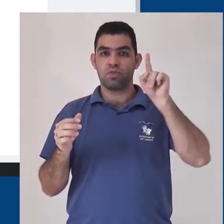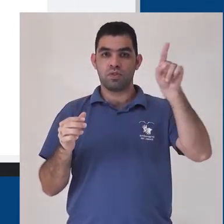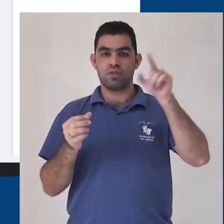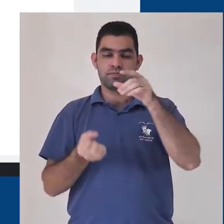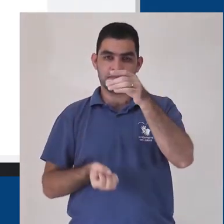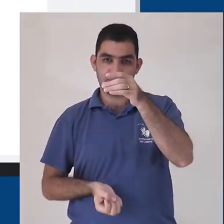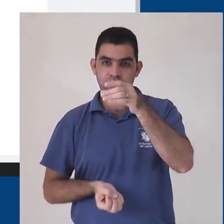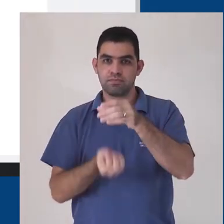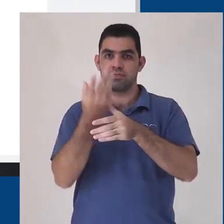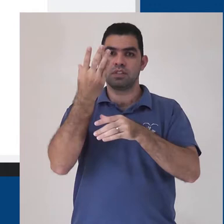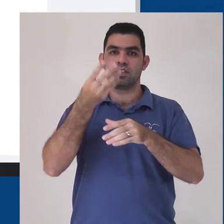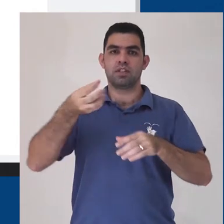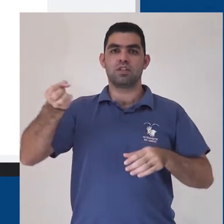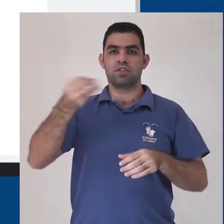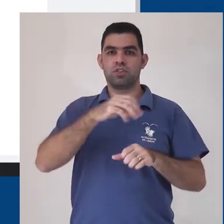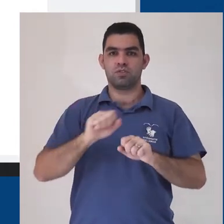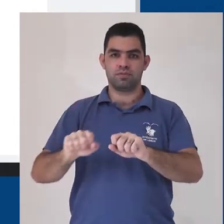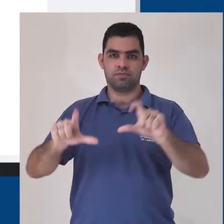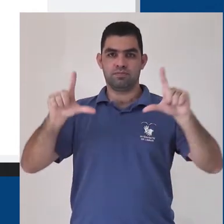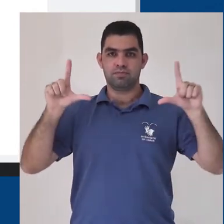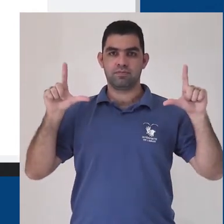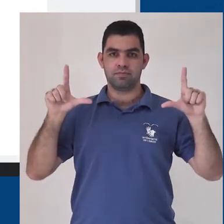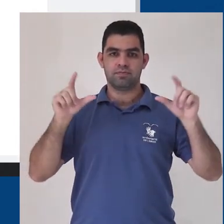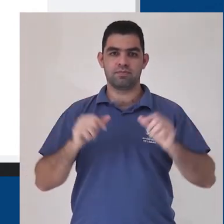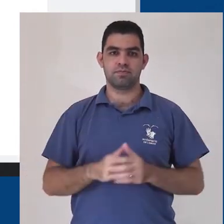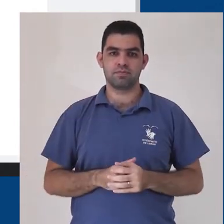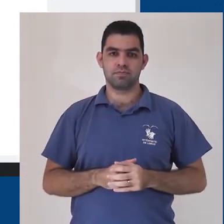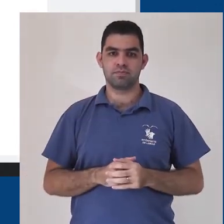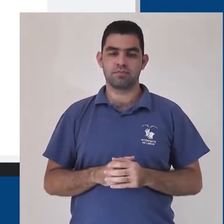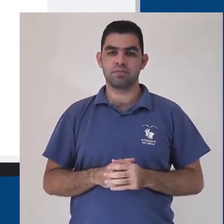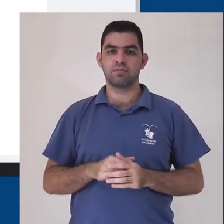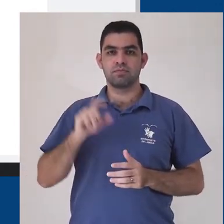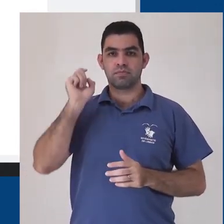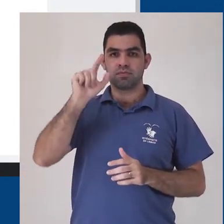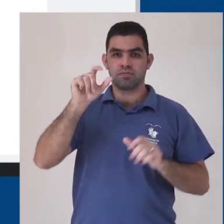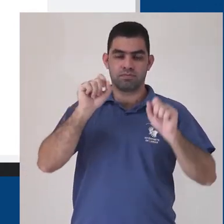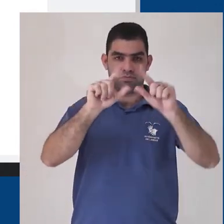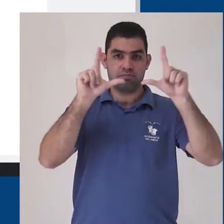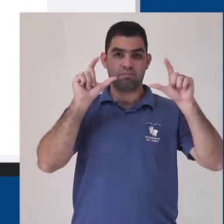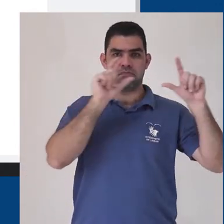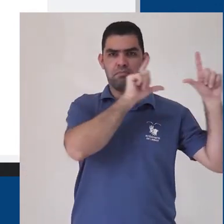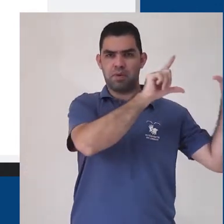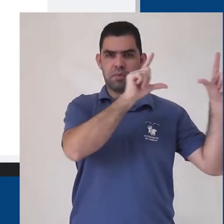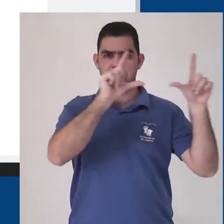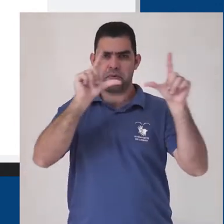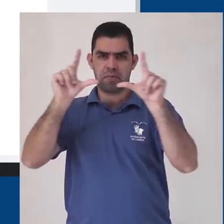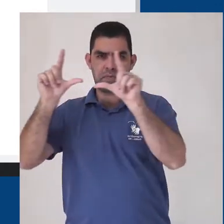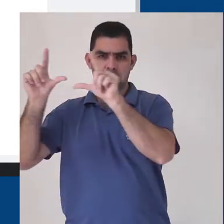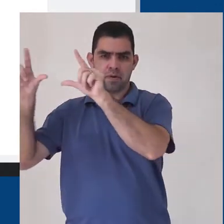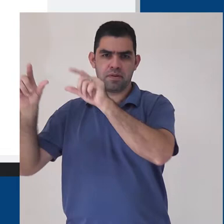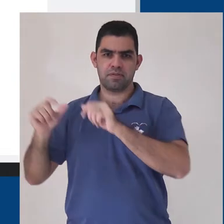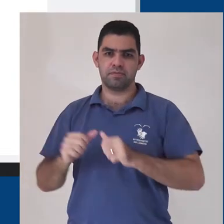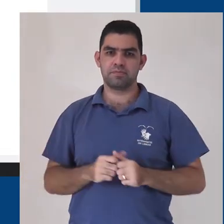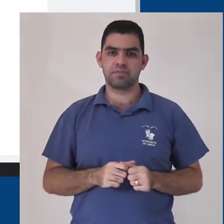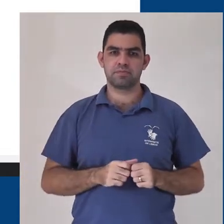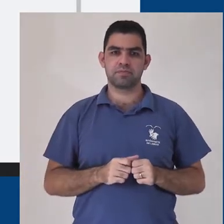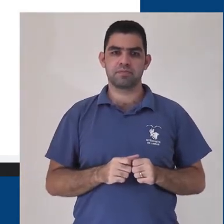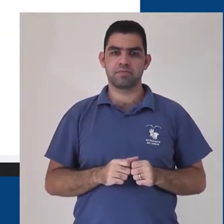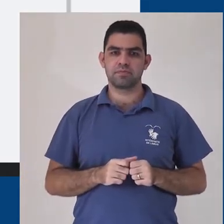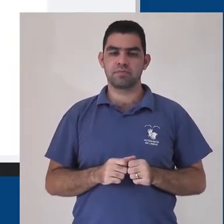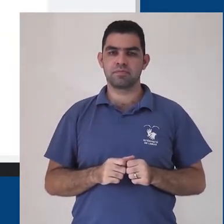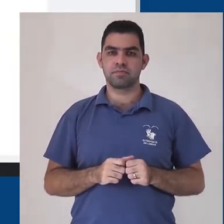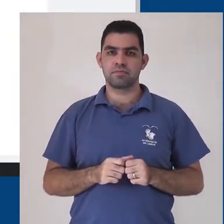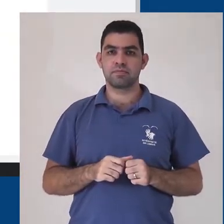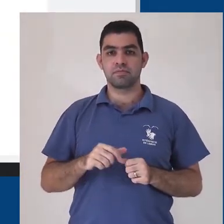uma outra página. Clicando no ícone das janelas nos permitirá uma visão mais ampla das nossas páginas, e as setas nos extremos laterais